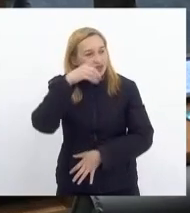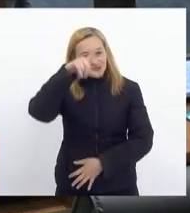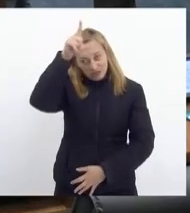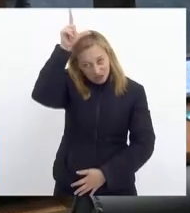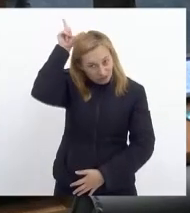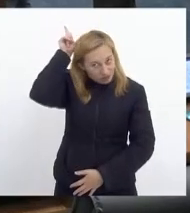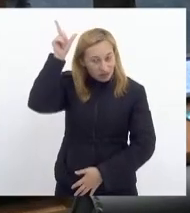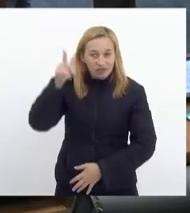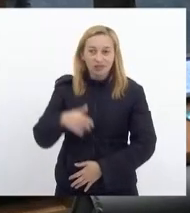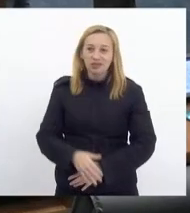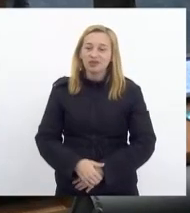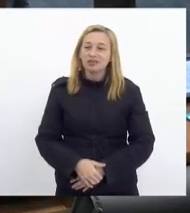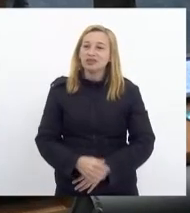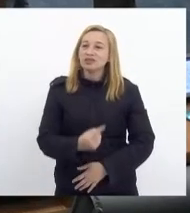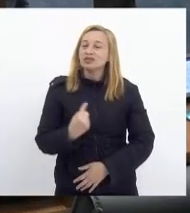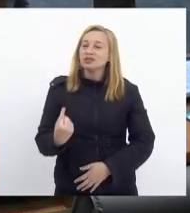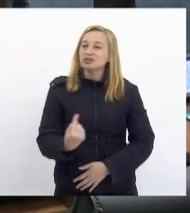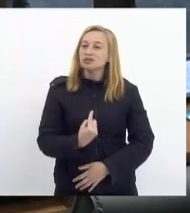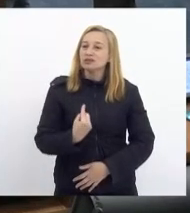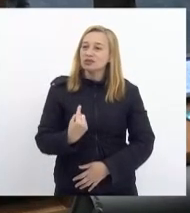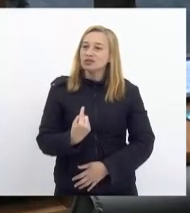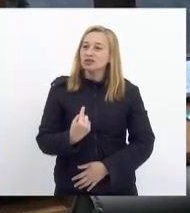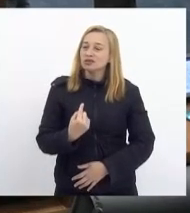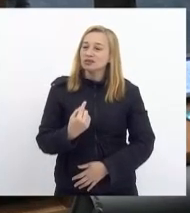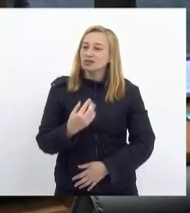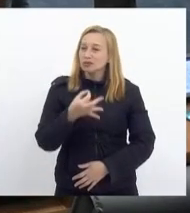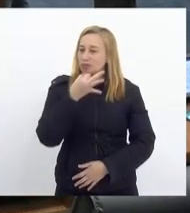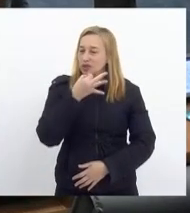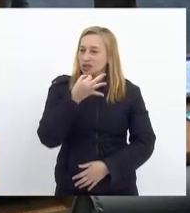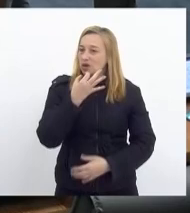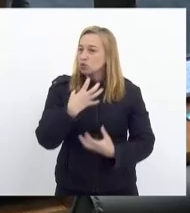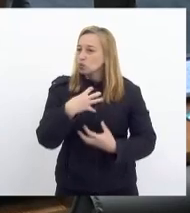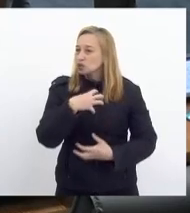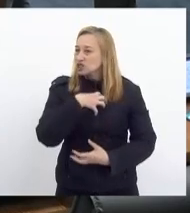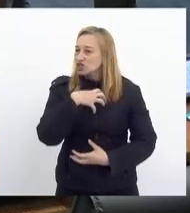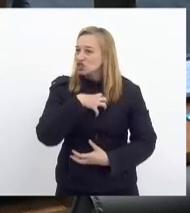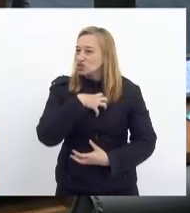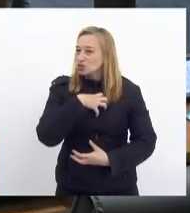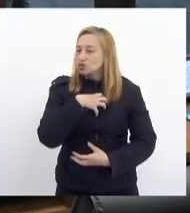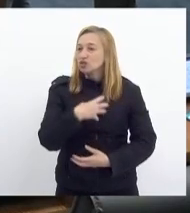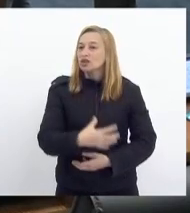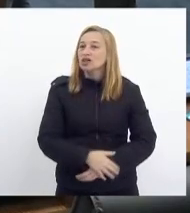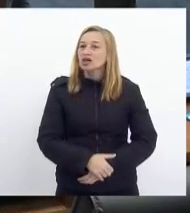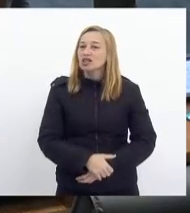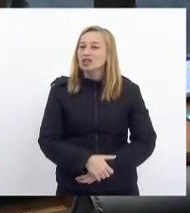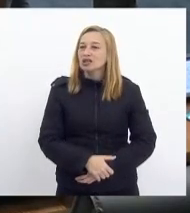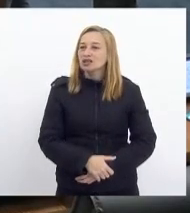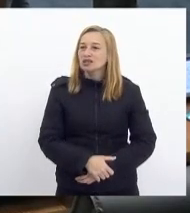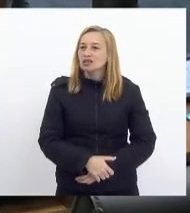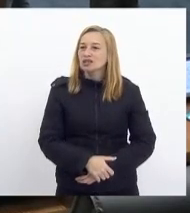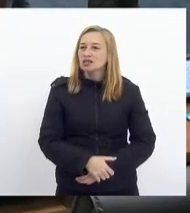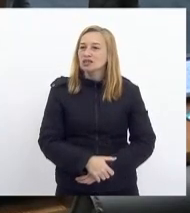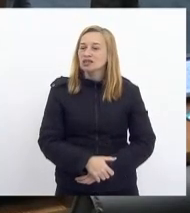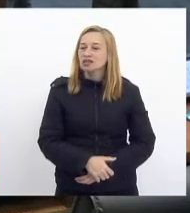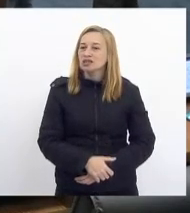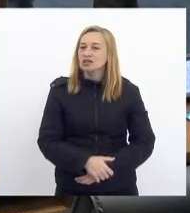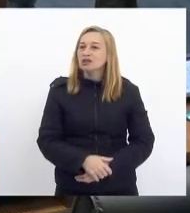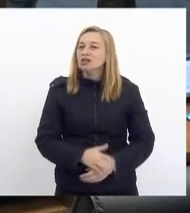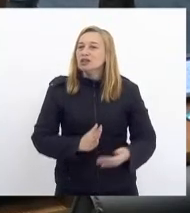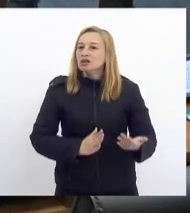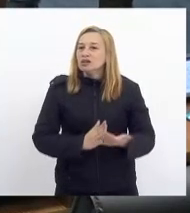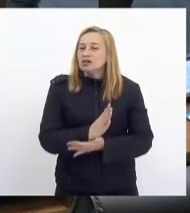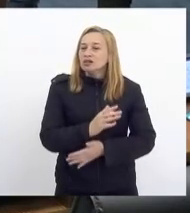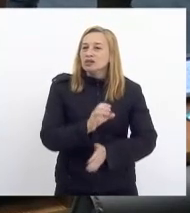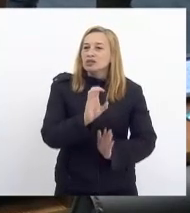O nosso parecer vai no sentido de aprovação